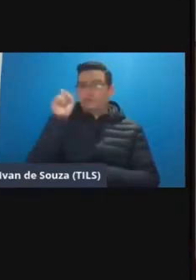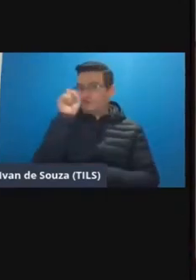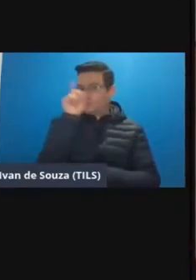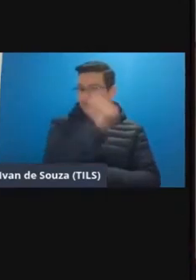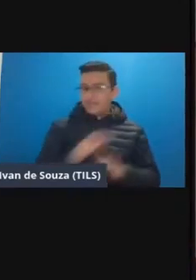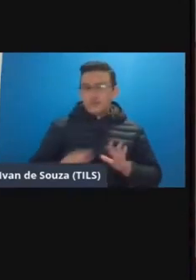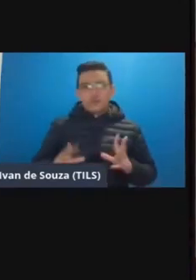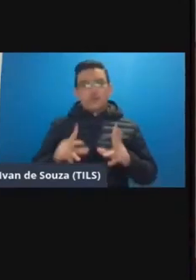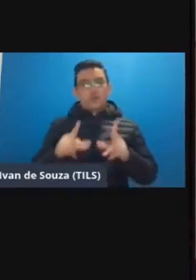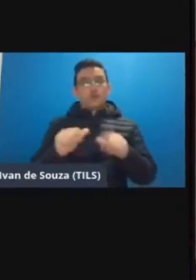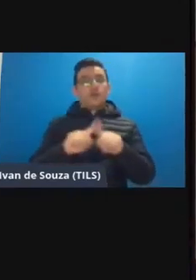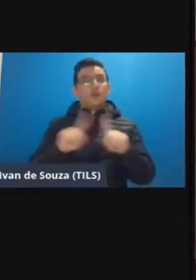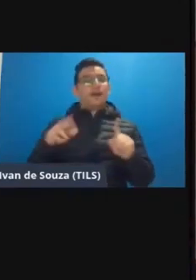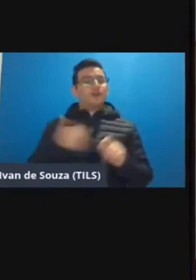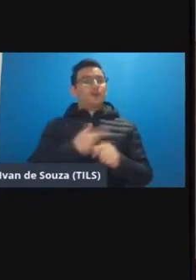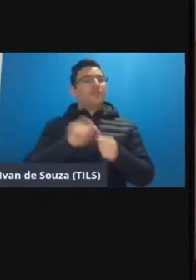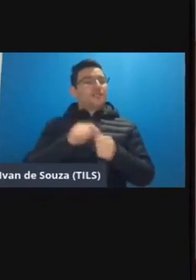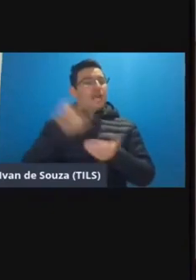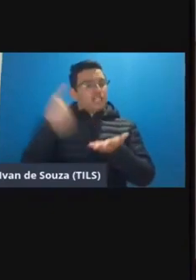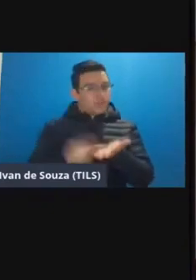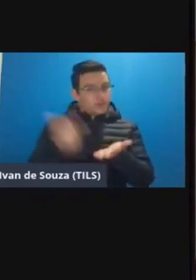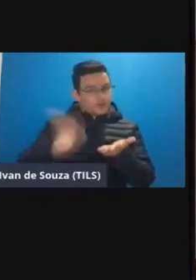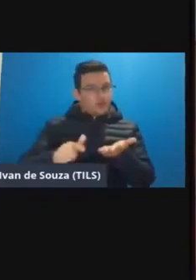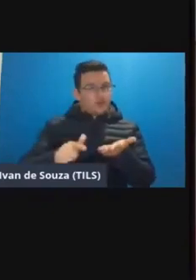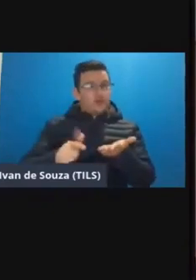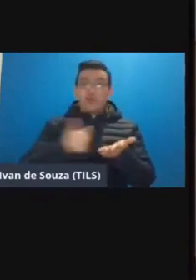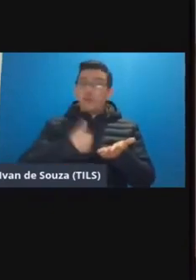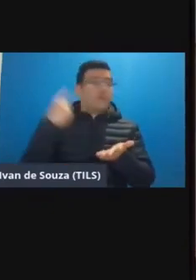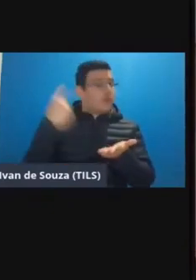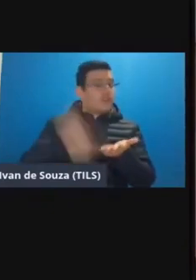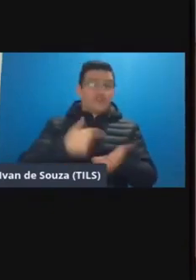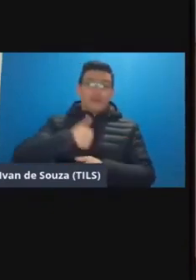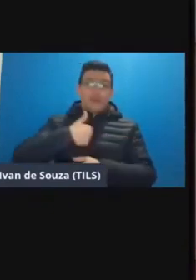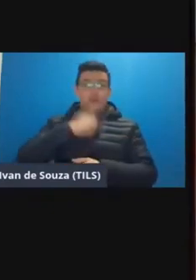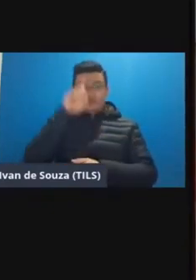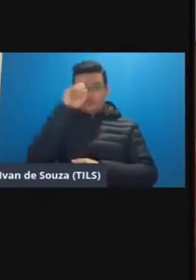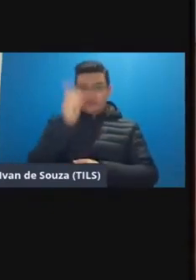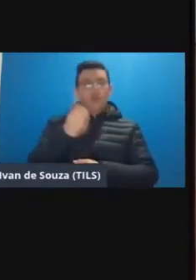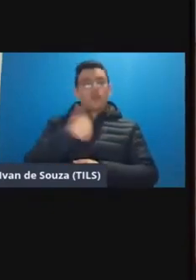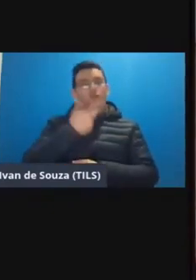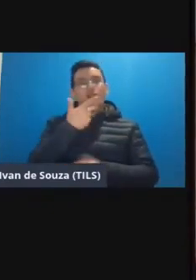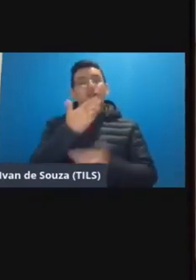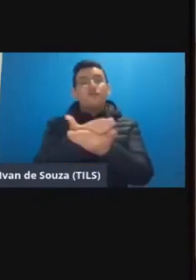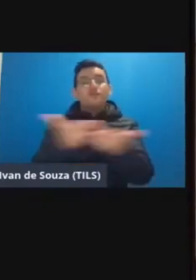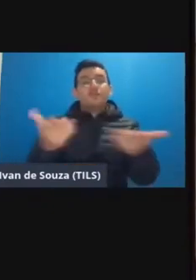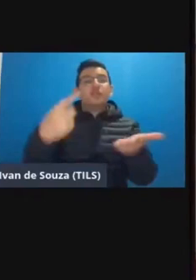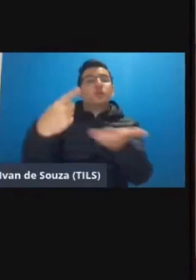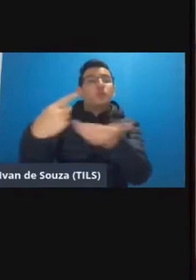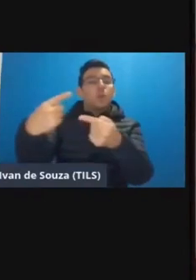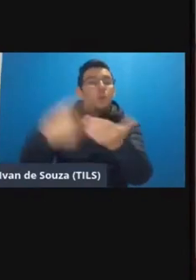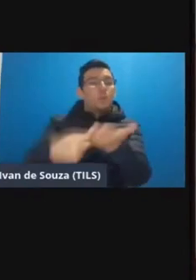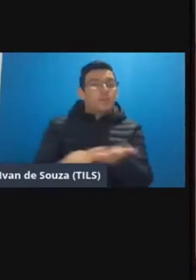todos mas então nós vamos fazer esse reagendamento e não reagendei eu a data eu disse entre vocês assim que